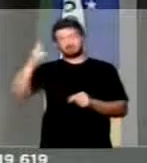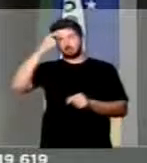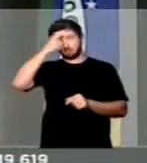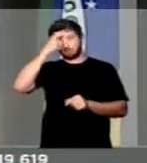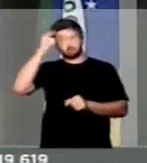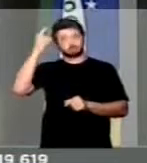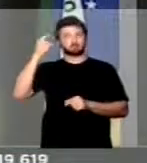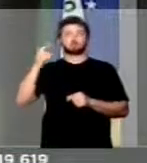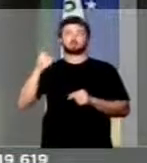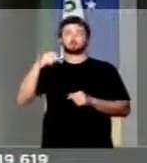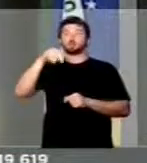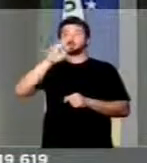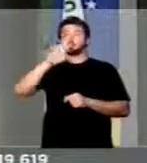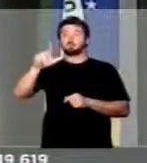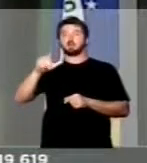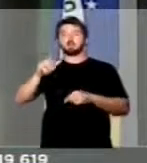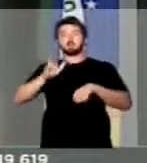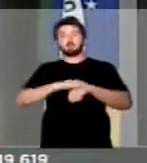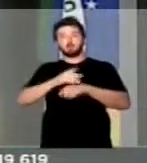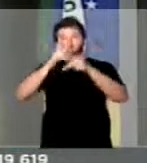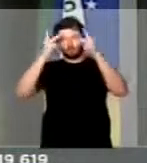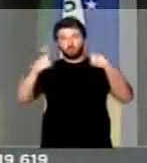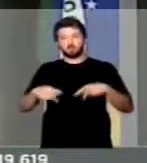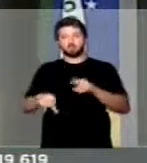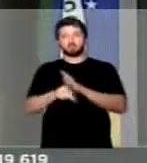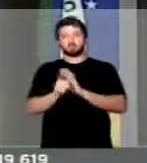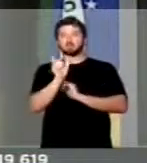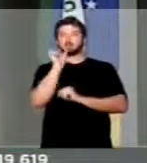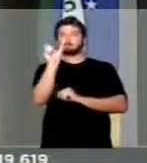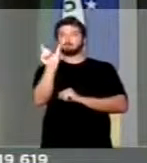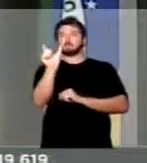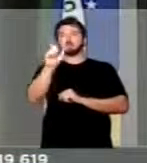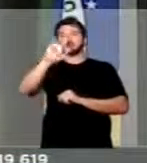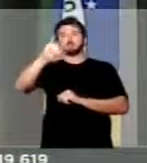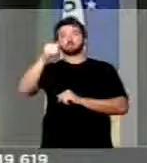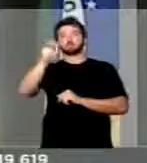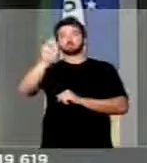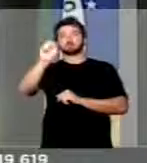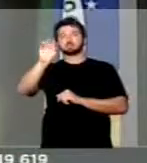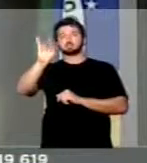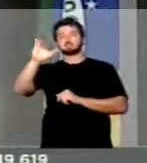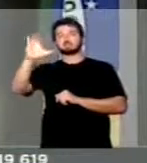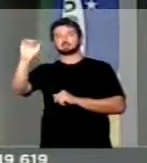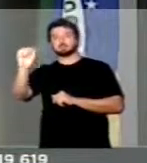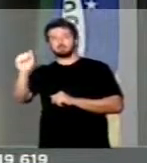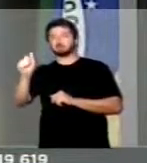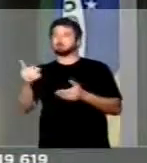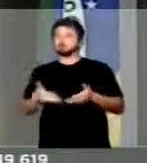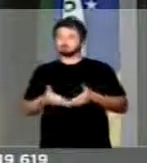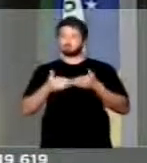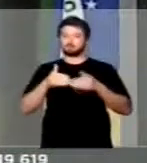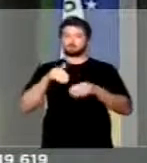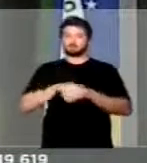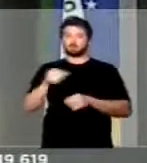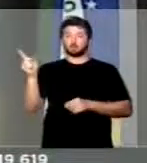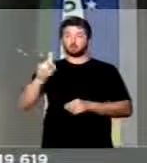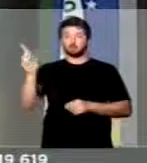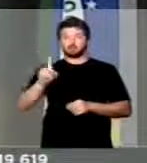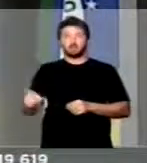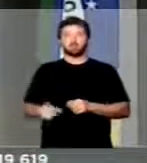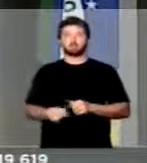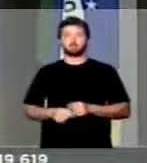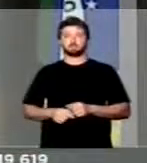normal e humanitário da palavra justiça, senhores. Por isso eu peço o voto não